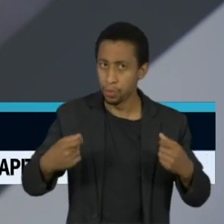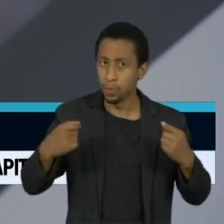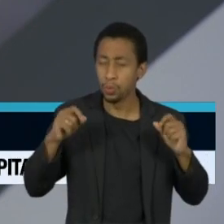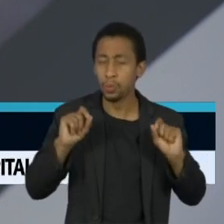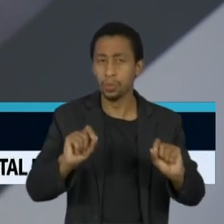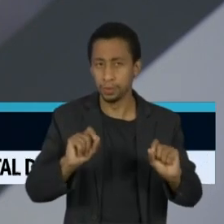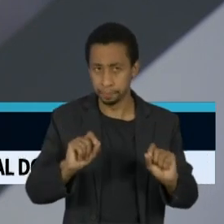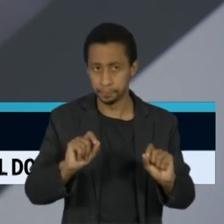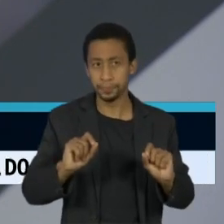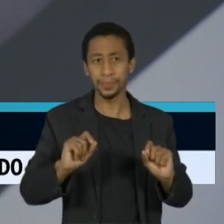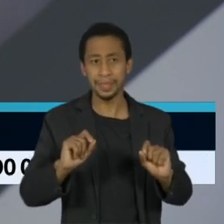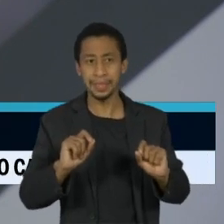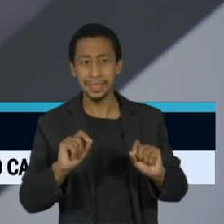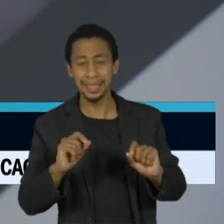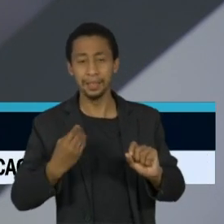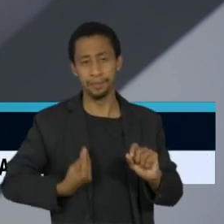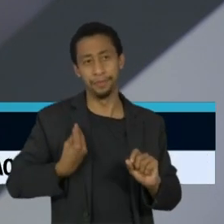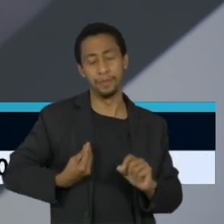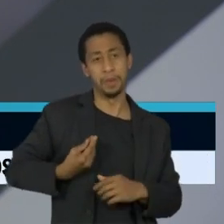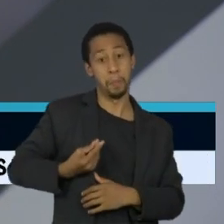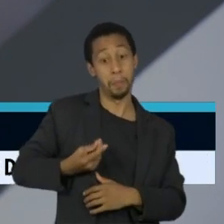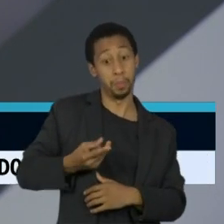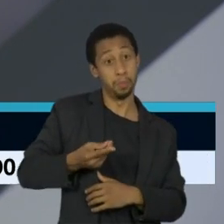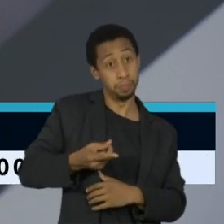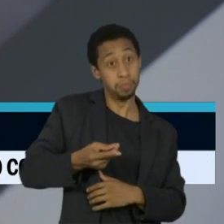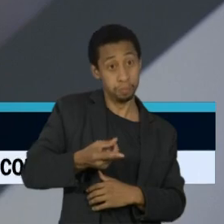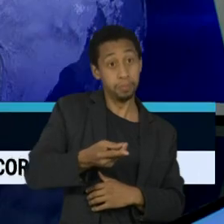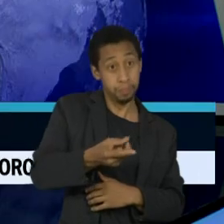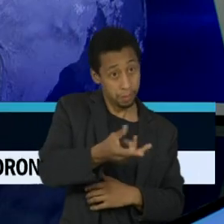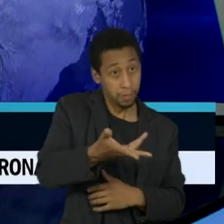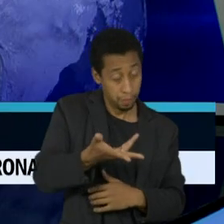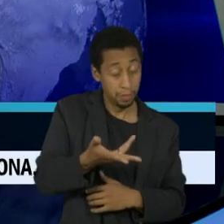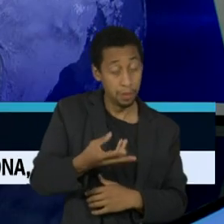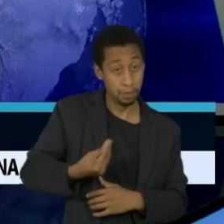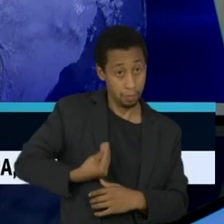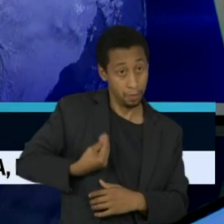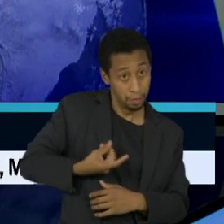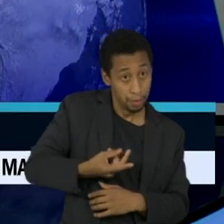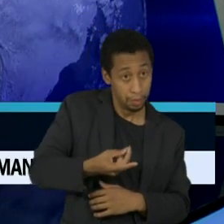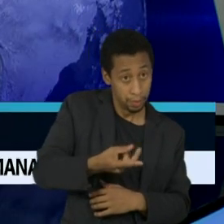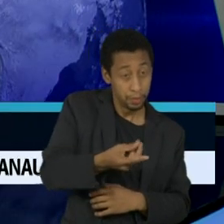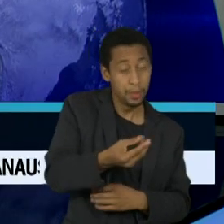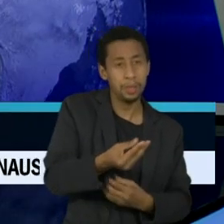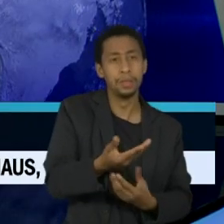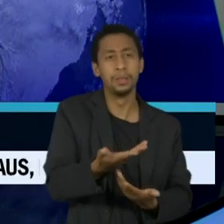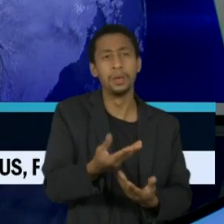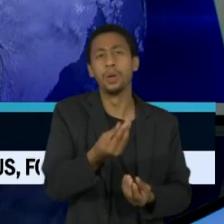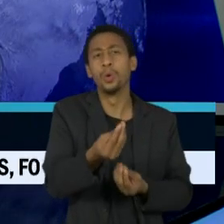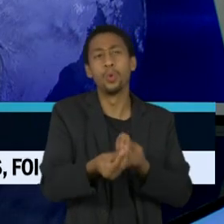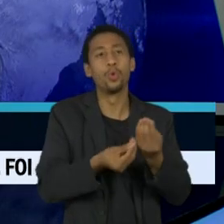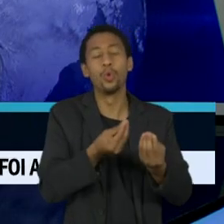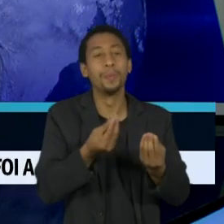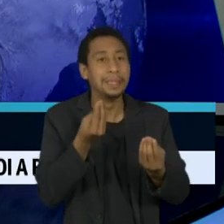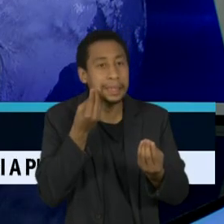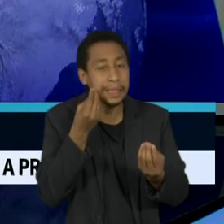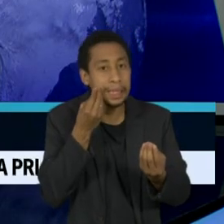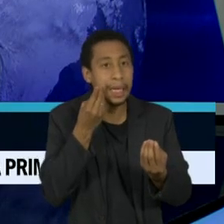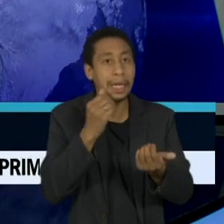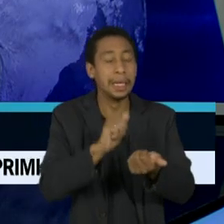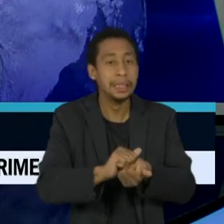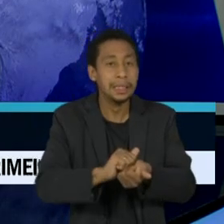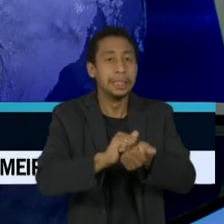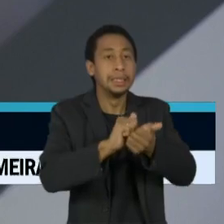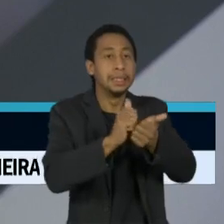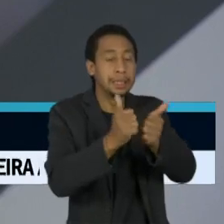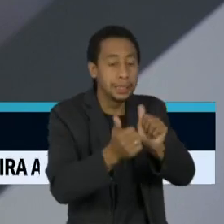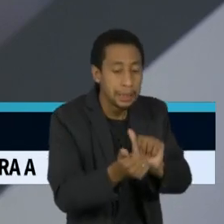olhar, que a gente vai viver muito, né, doutor, mesmo, essas pessoas vão viver bastante, é como é que a gente se reconecta. E aí, eu